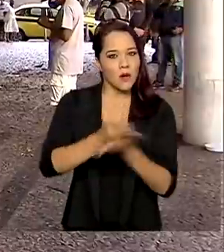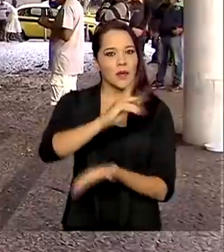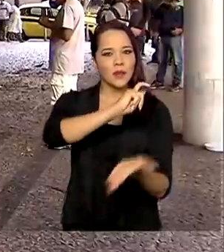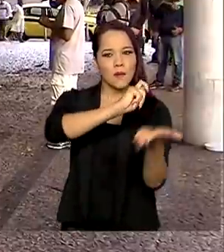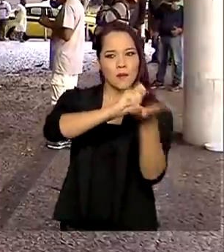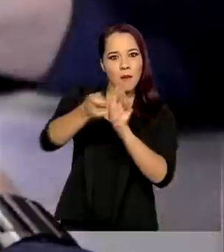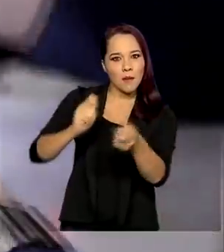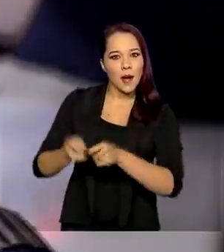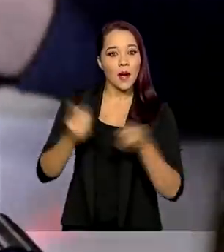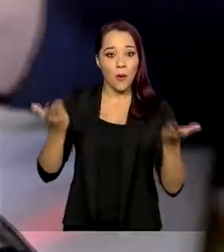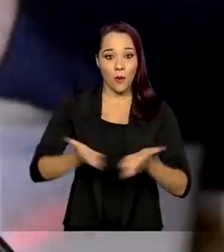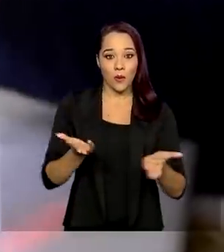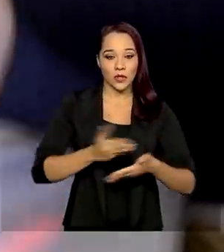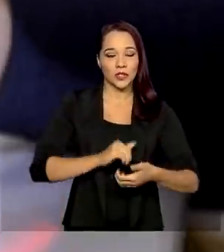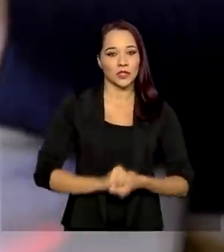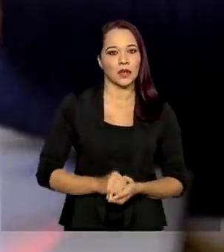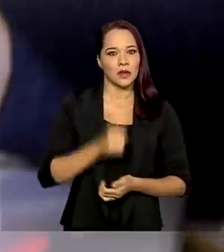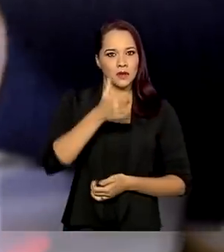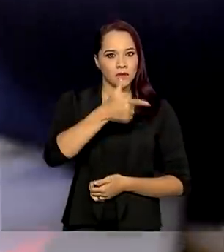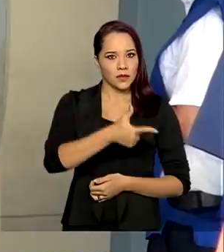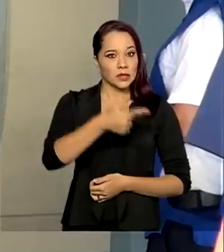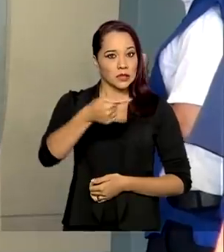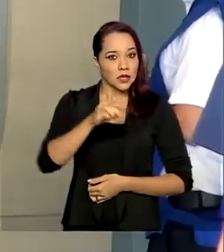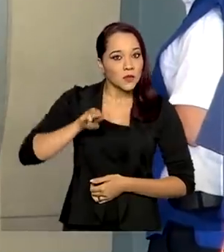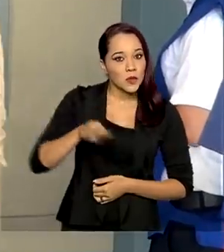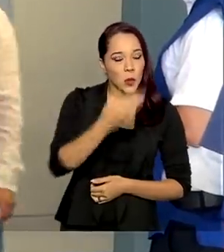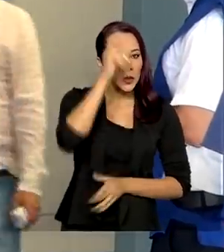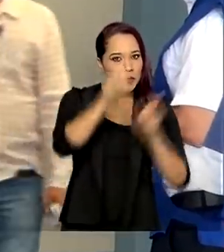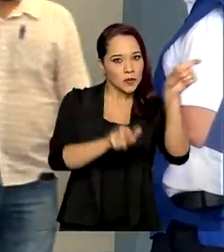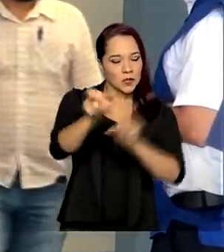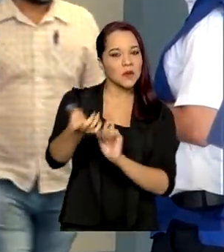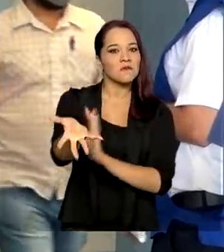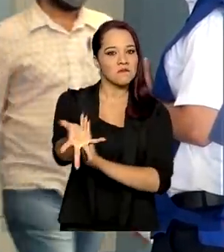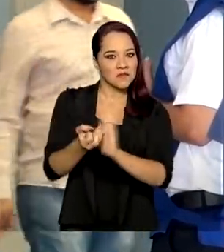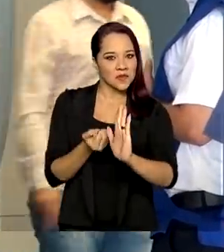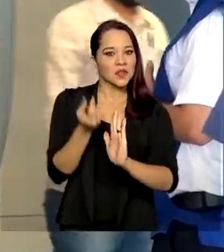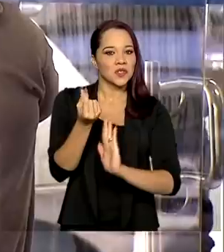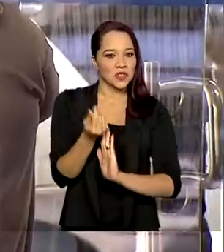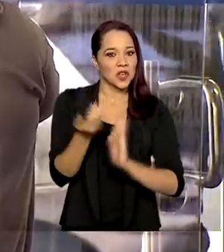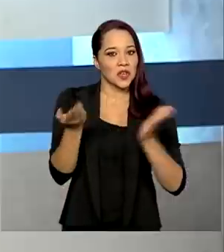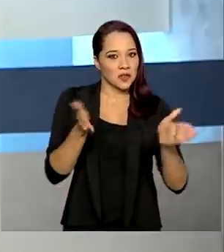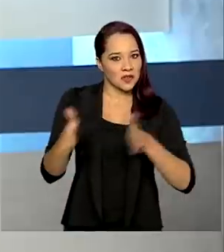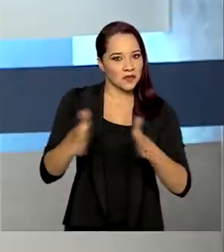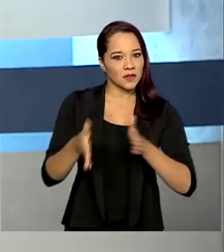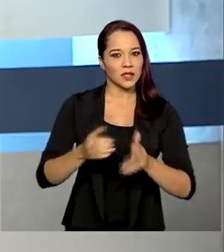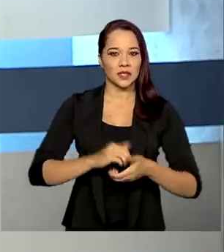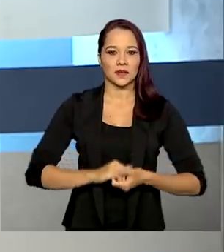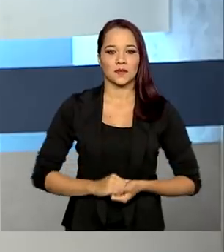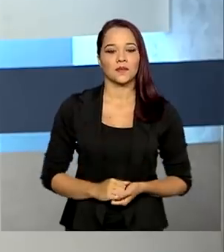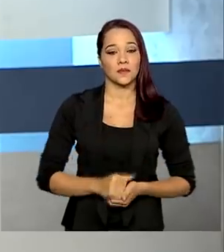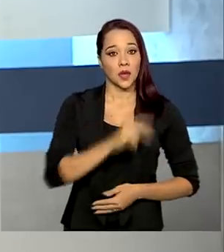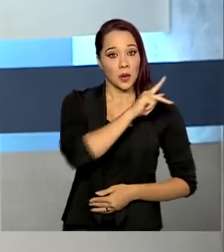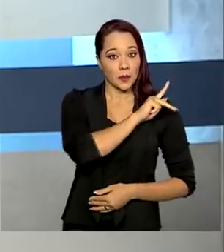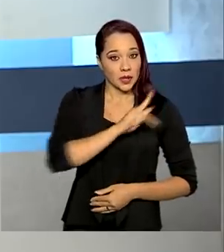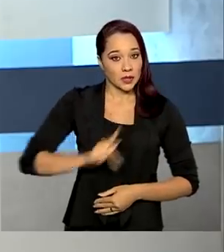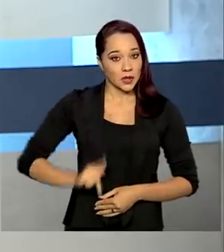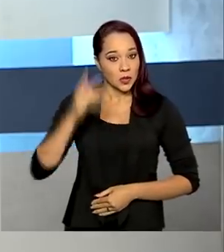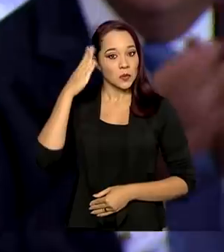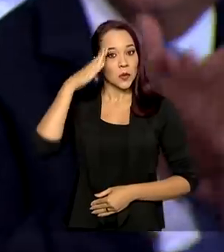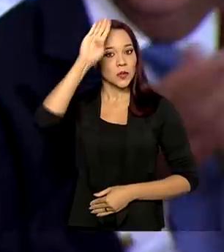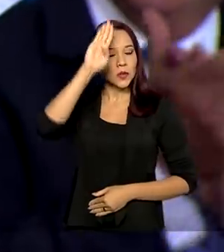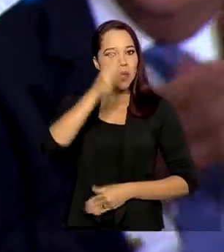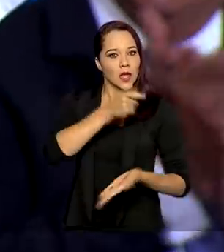começa a ser paga hoje. 27 milhões de pessoas vão receber o benefício nessa fase. O Jair